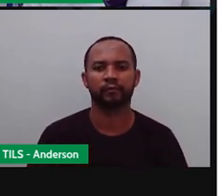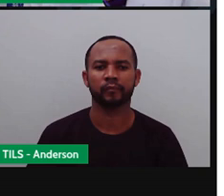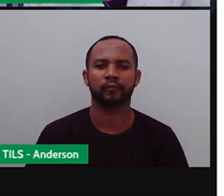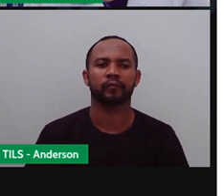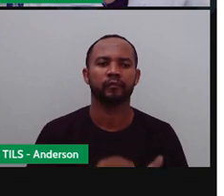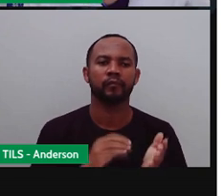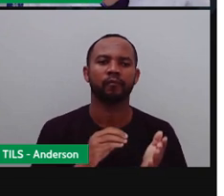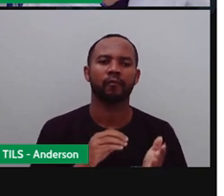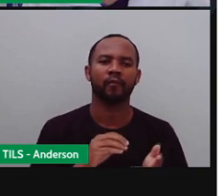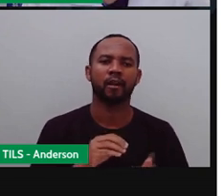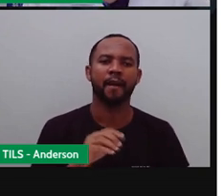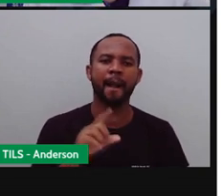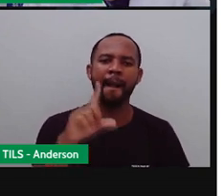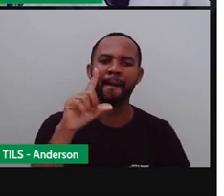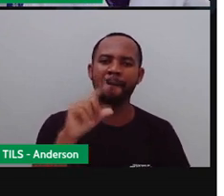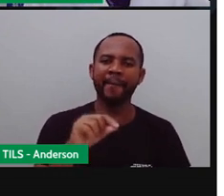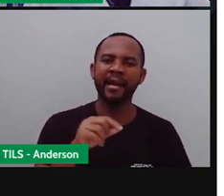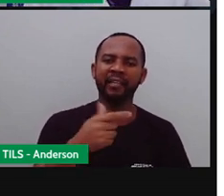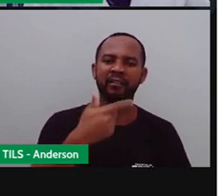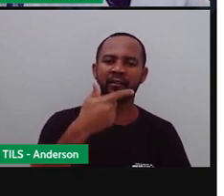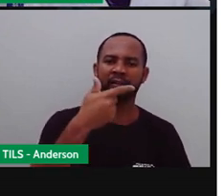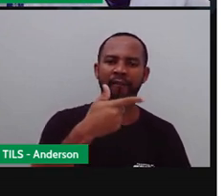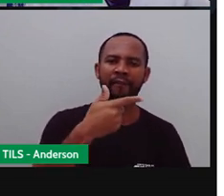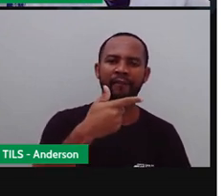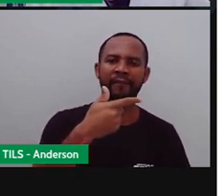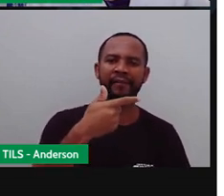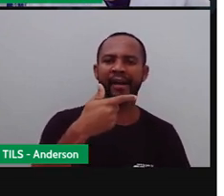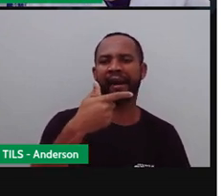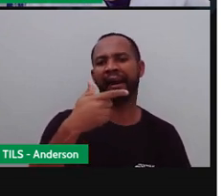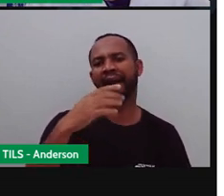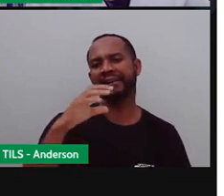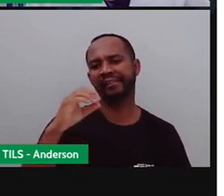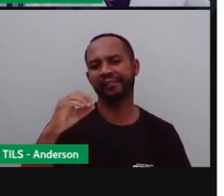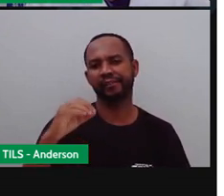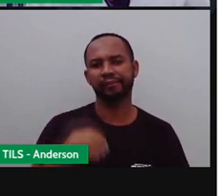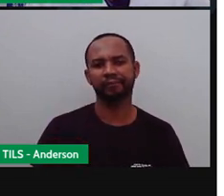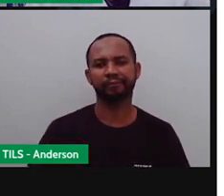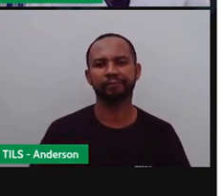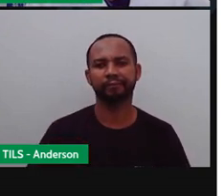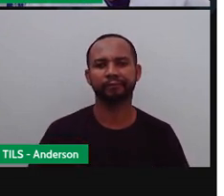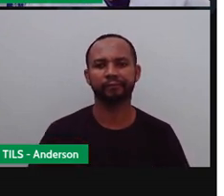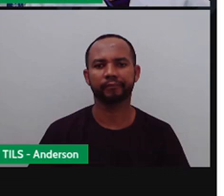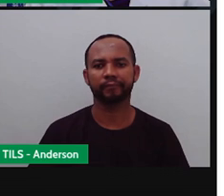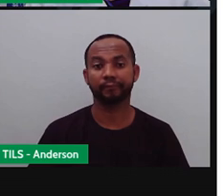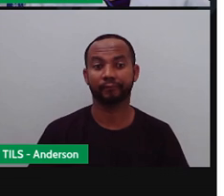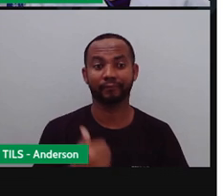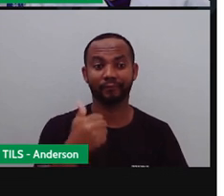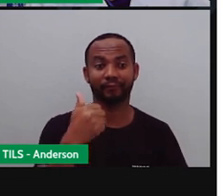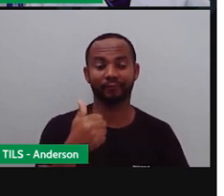Sobraram quantos? 20. Não é isso? Vamos ver? Ó.